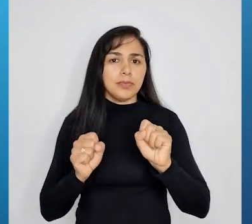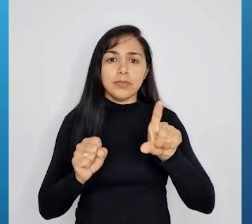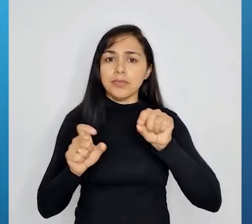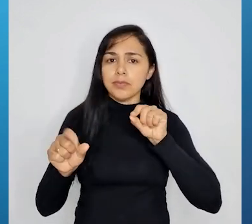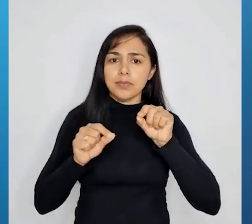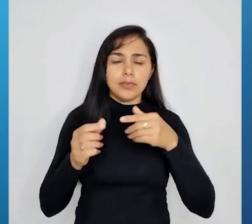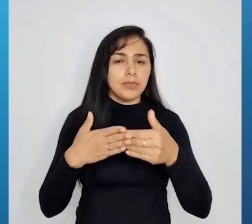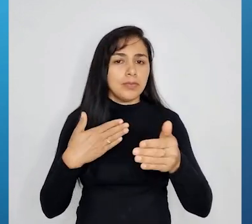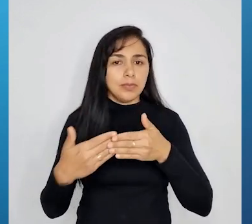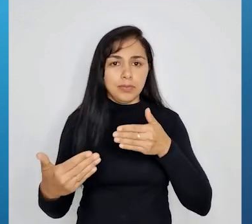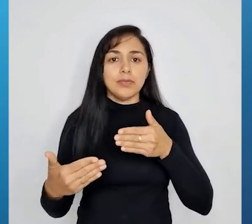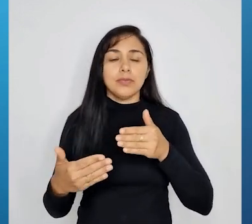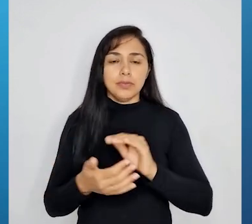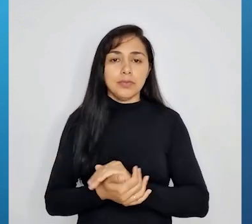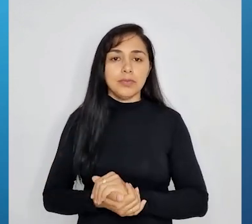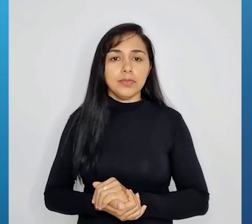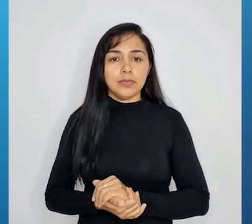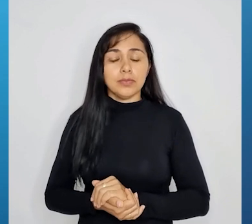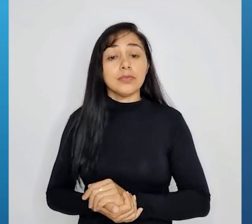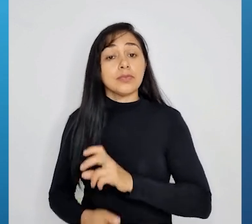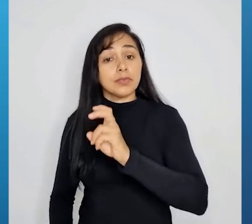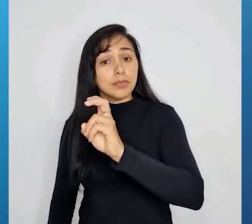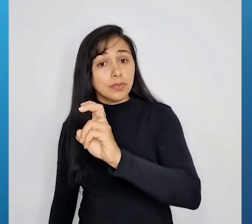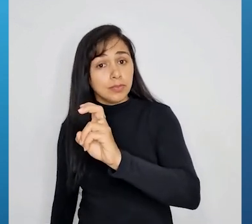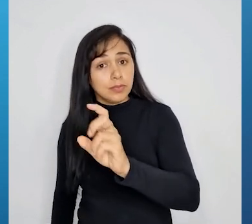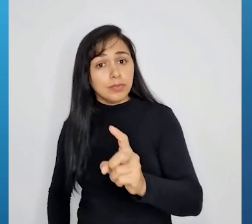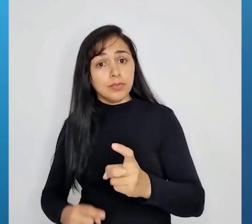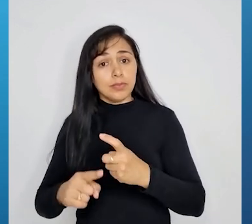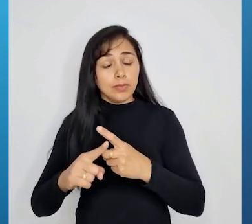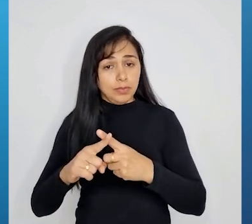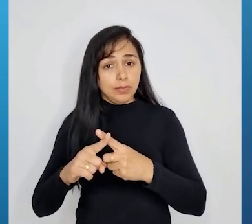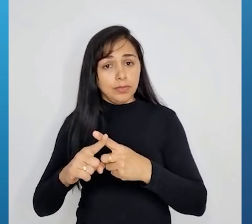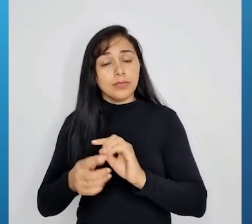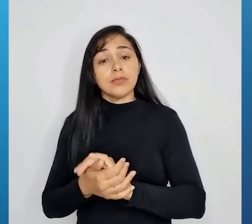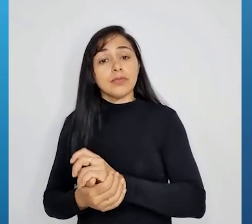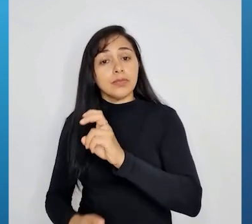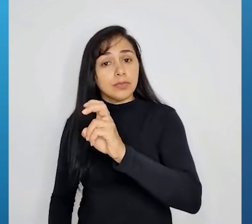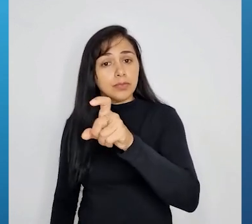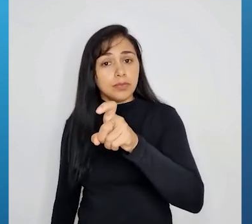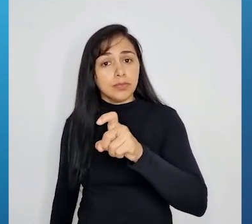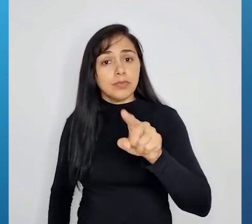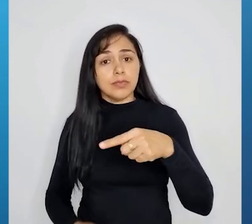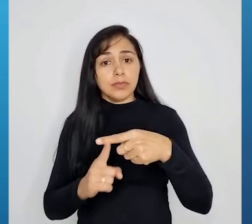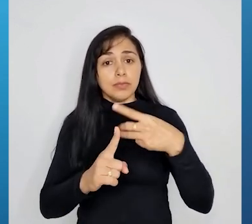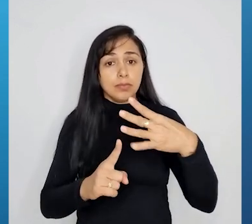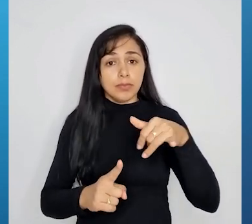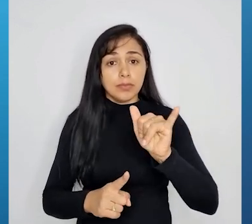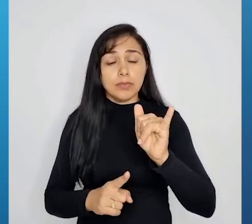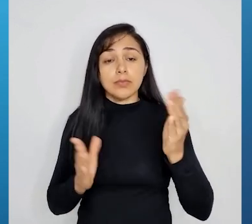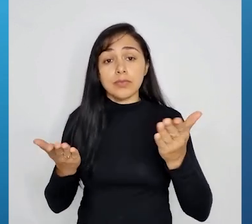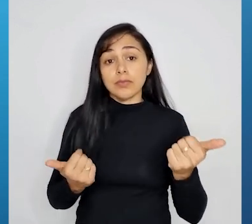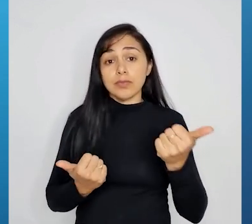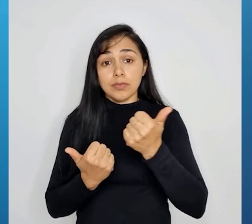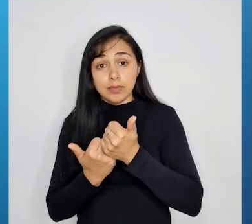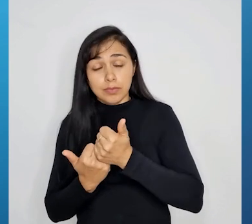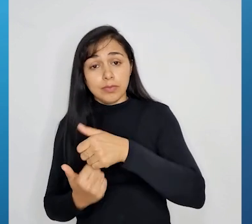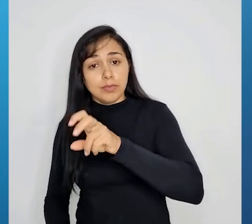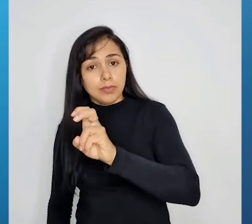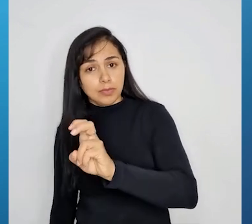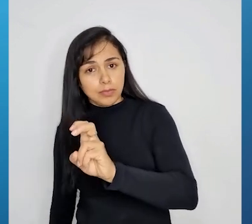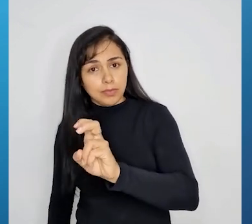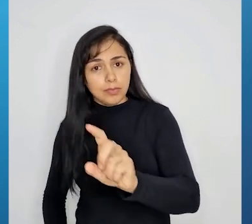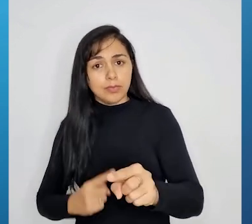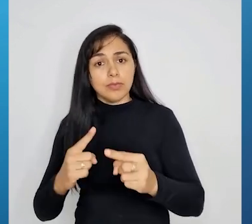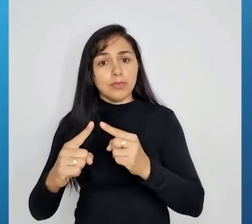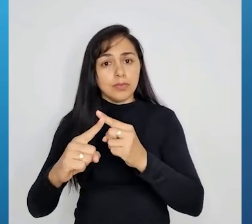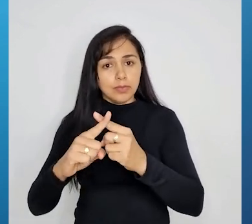vai dar correto também. Então, 5x mais 3y ficaria 5 vezes 1 mais